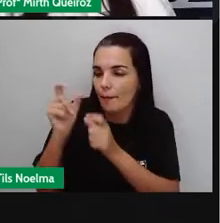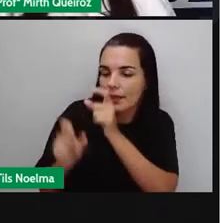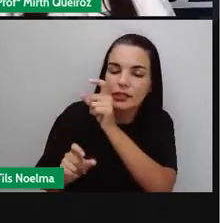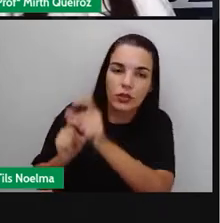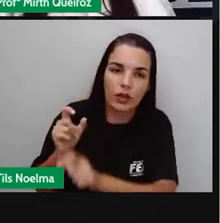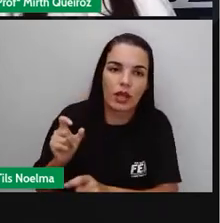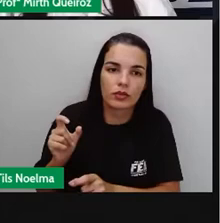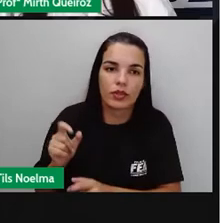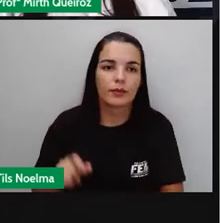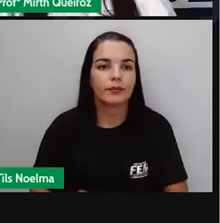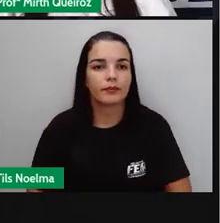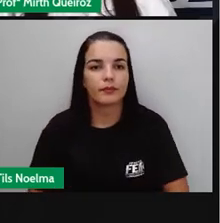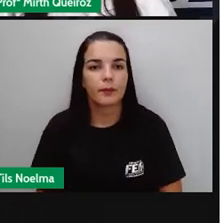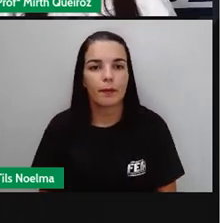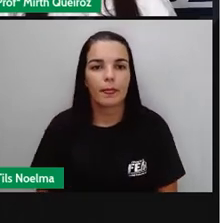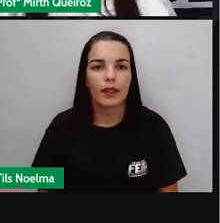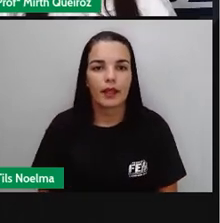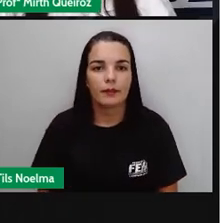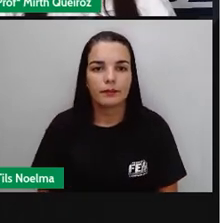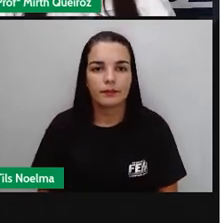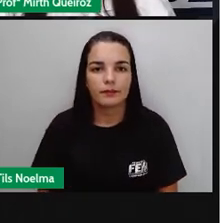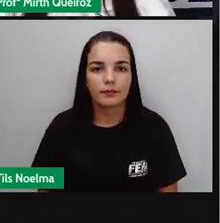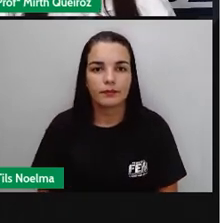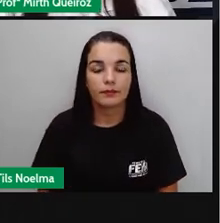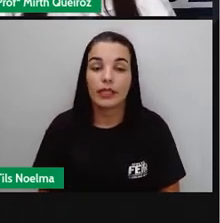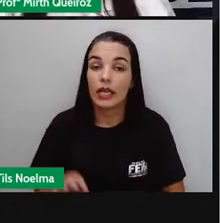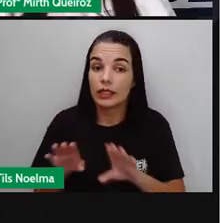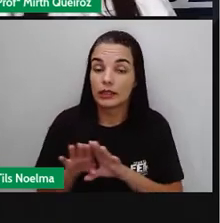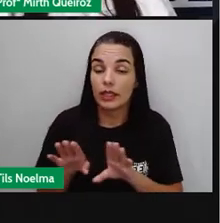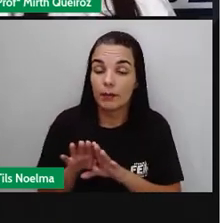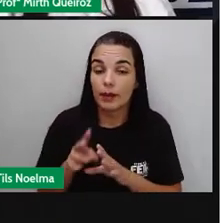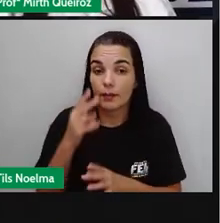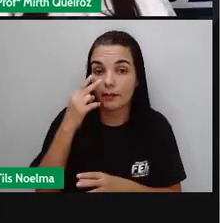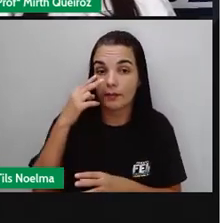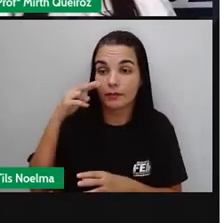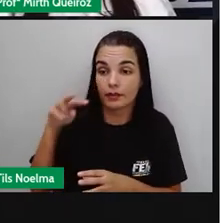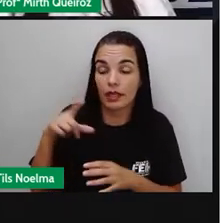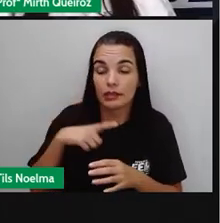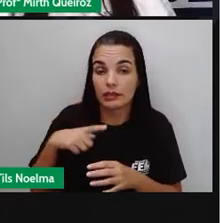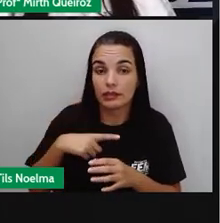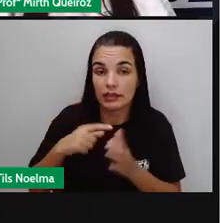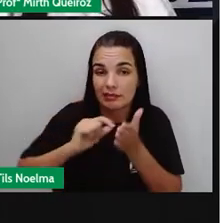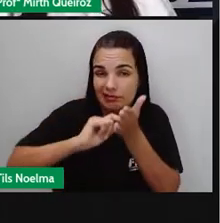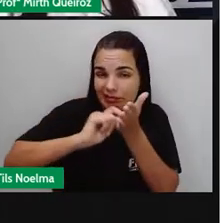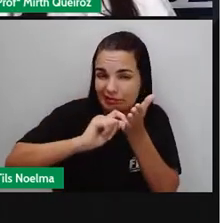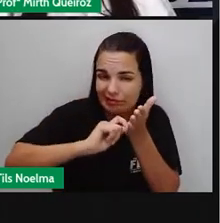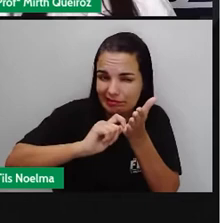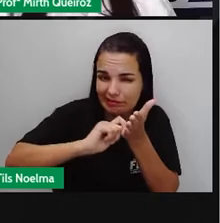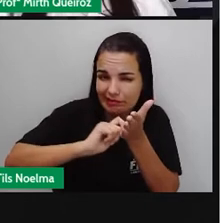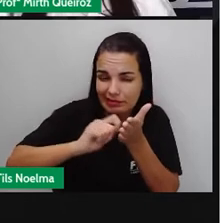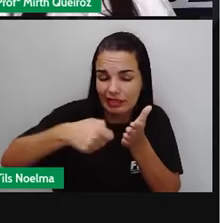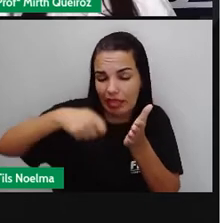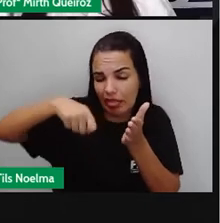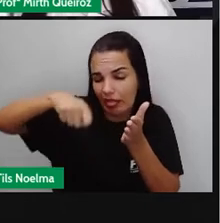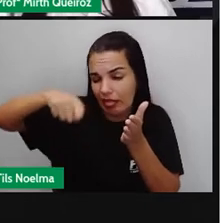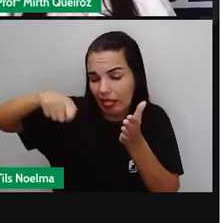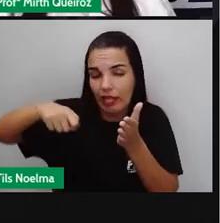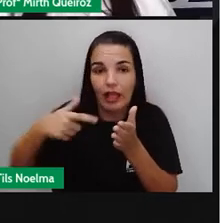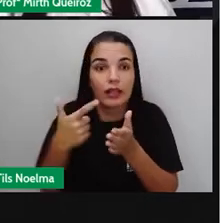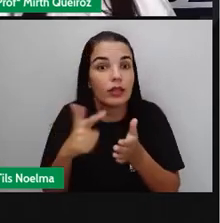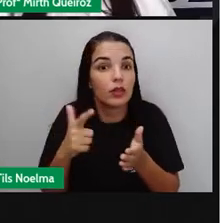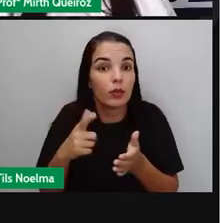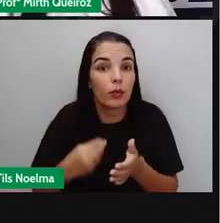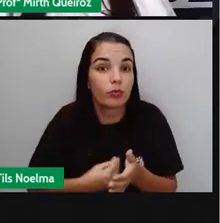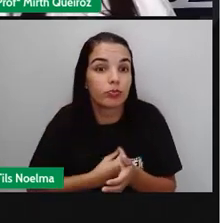personagem. Vocês também, na estética, devem observar se há rasuras. O melhor é que elas não